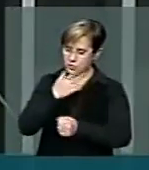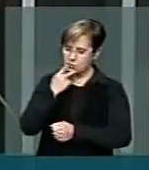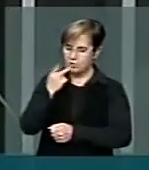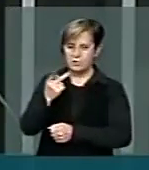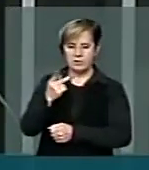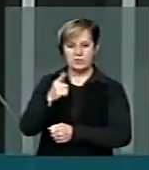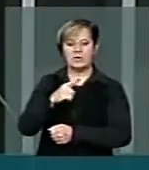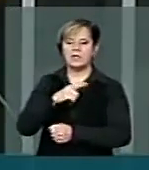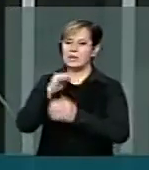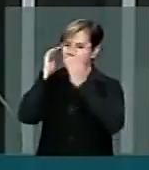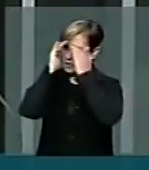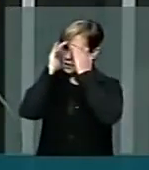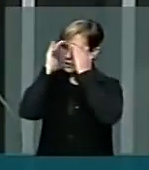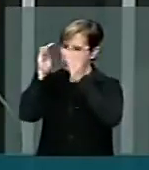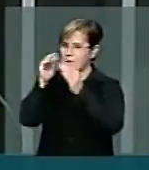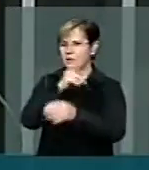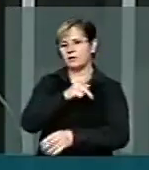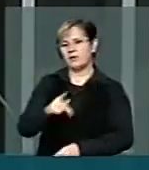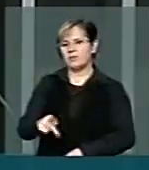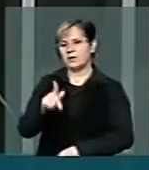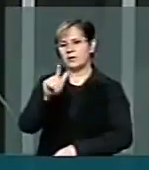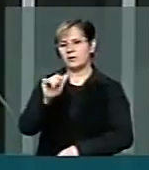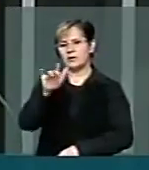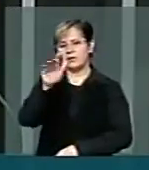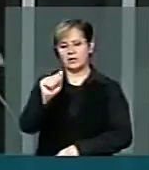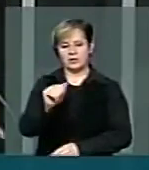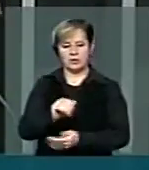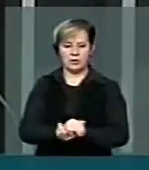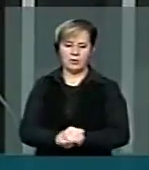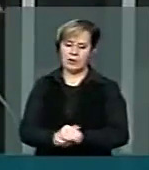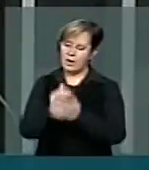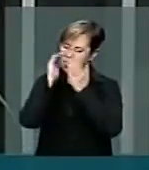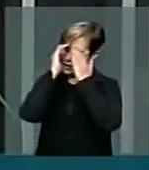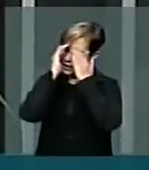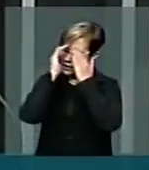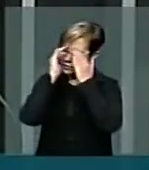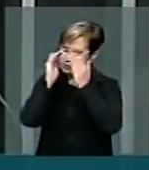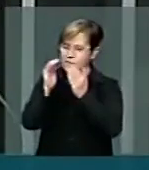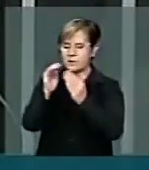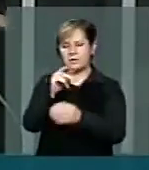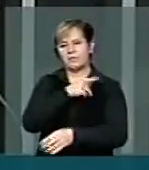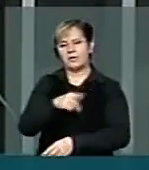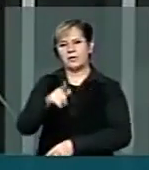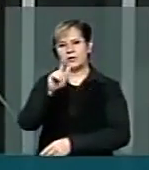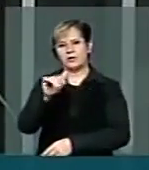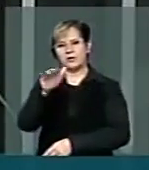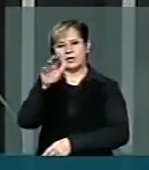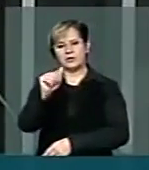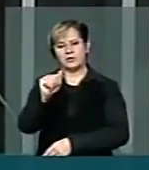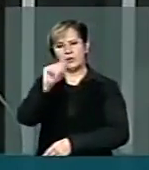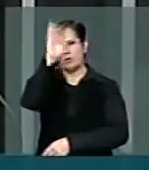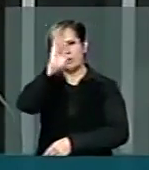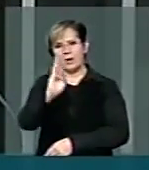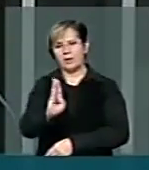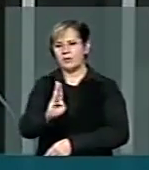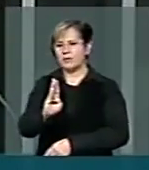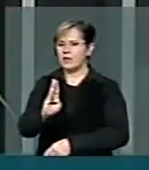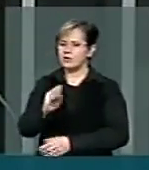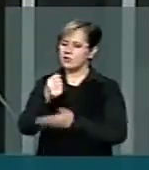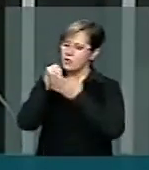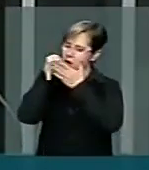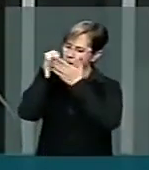respeitem o Lula. O Lula, este querido Lula, que o Brasil deve muito,